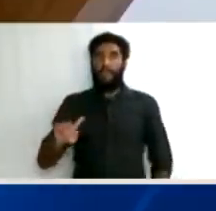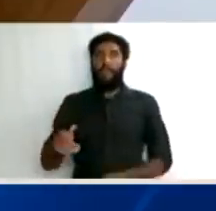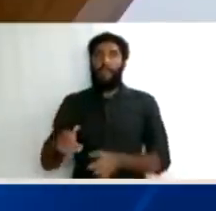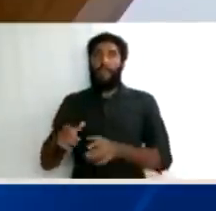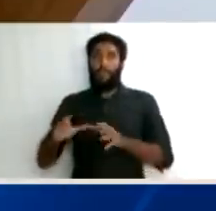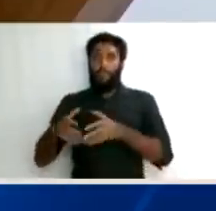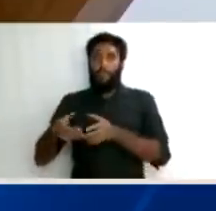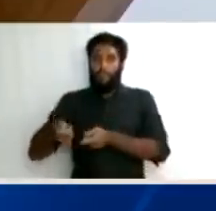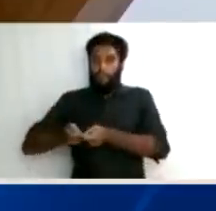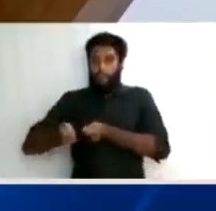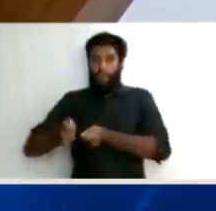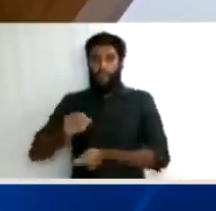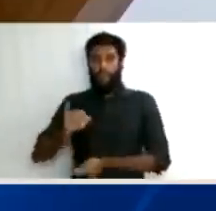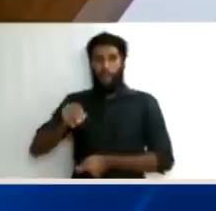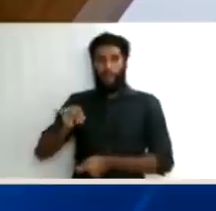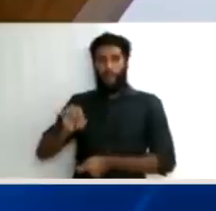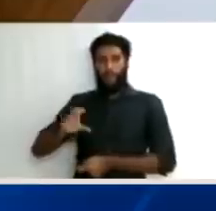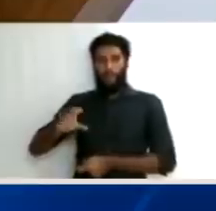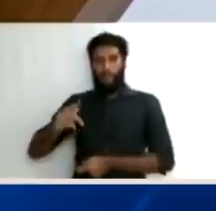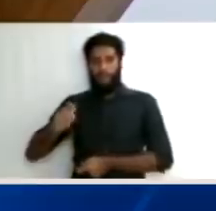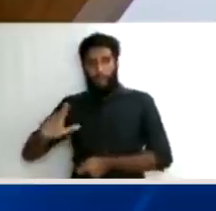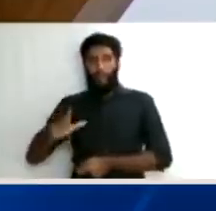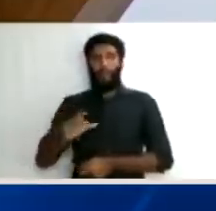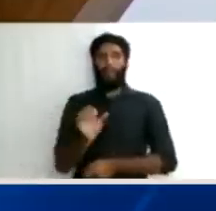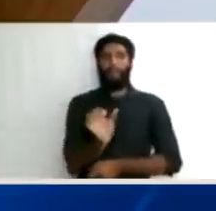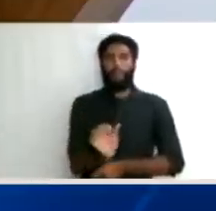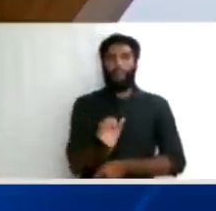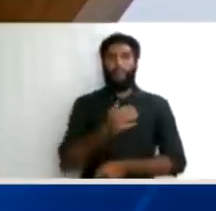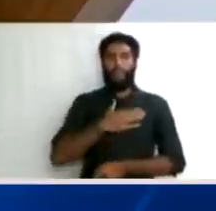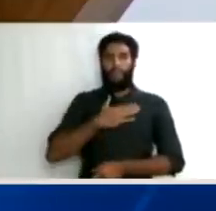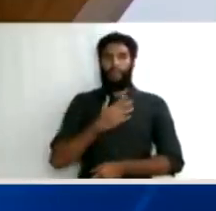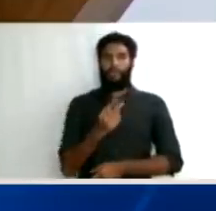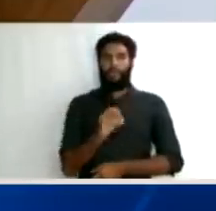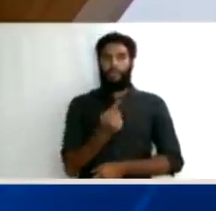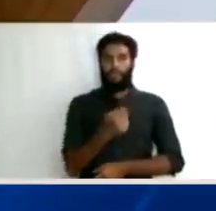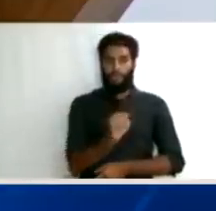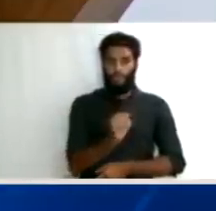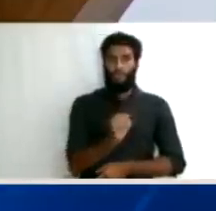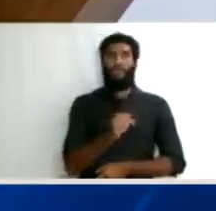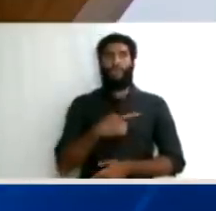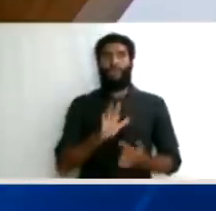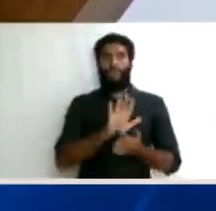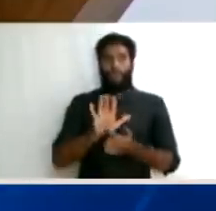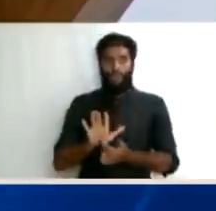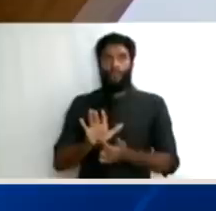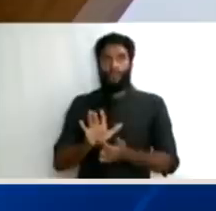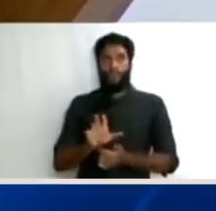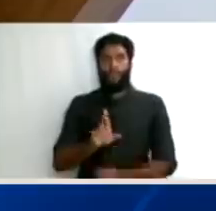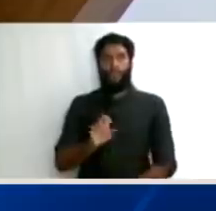nós tivemos uma manutenção, juiz, julga de uma forma, três desembargadores